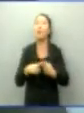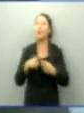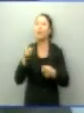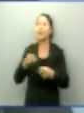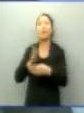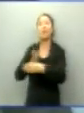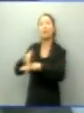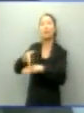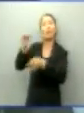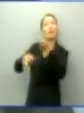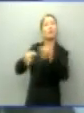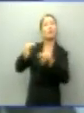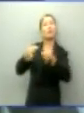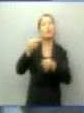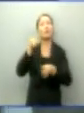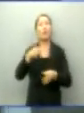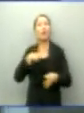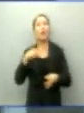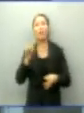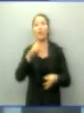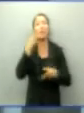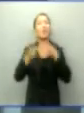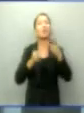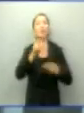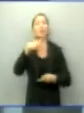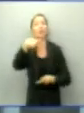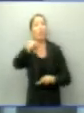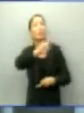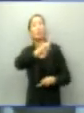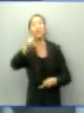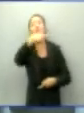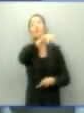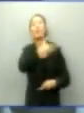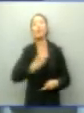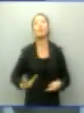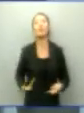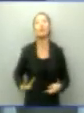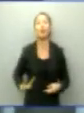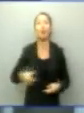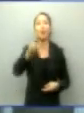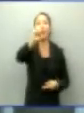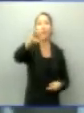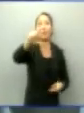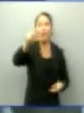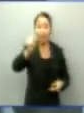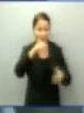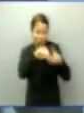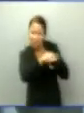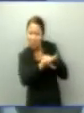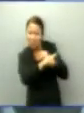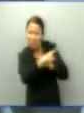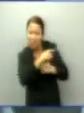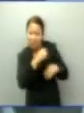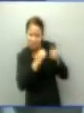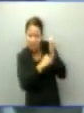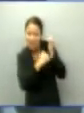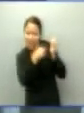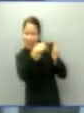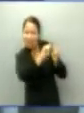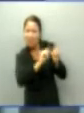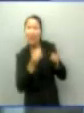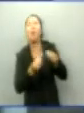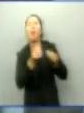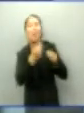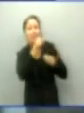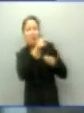Justiça para que nós não pudéssemos falar o nome do seu governador Silvão Barbosa. O senhor está escondendo ele debaixo do tapete, debaixo do trilho.